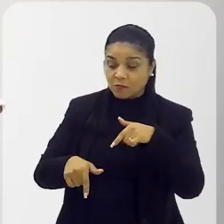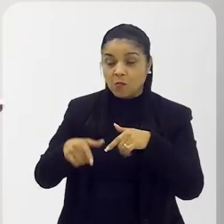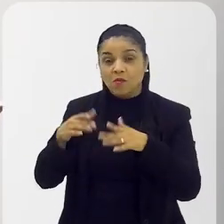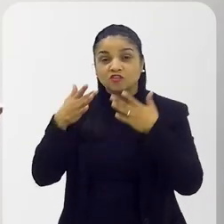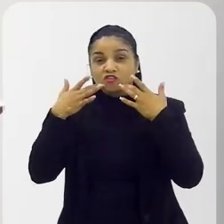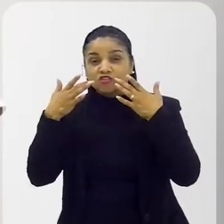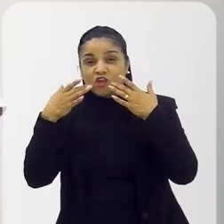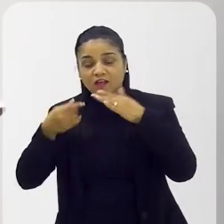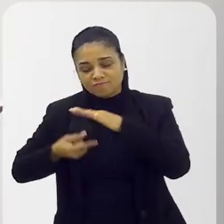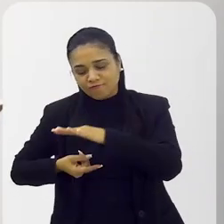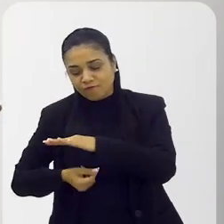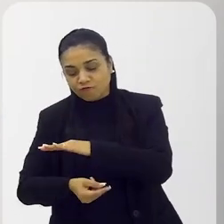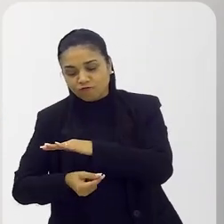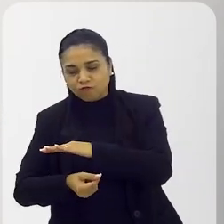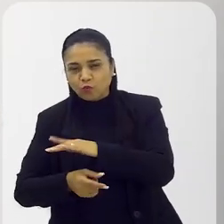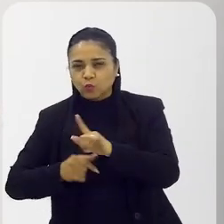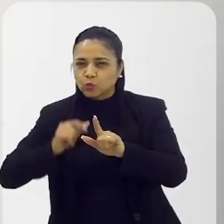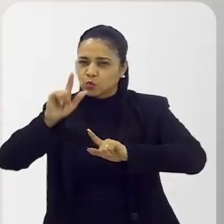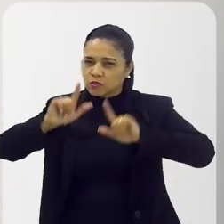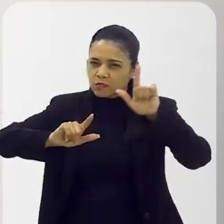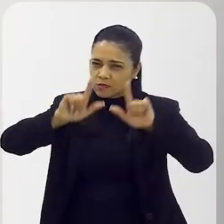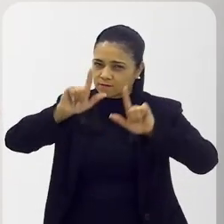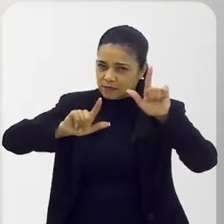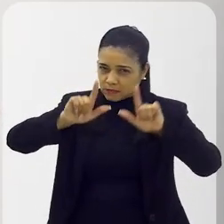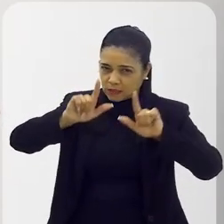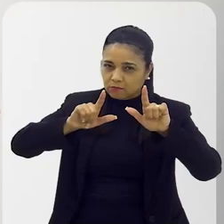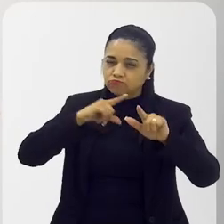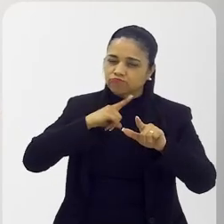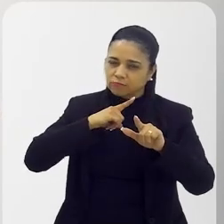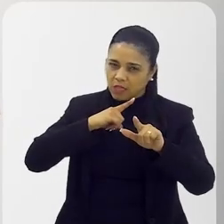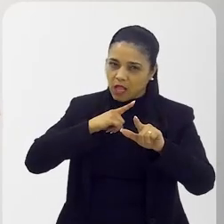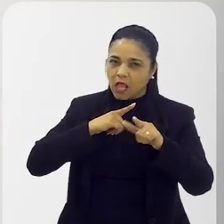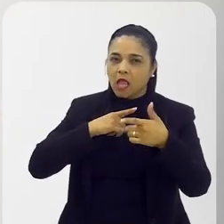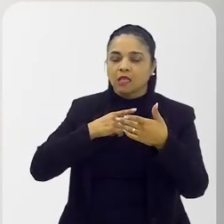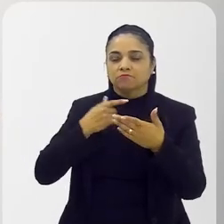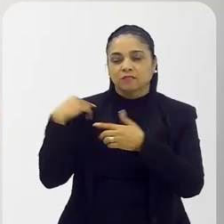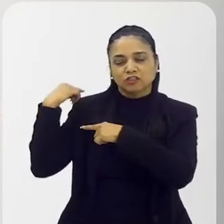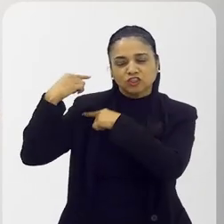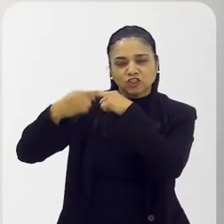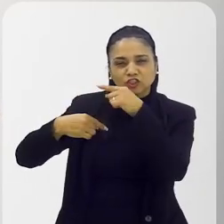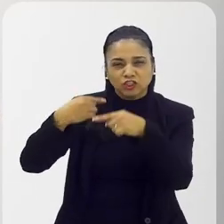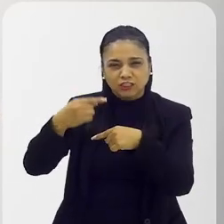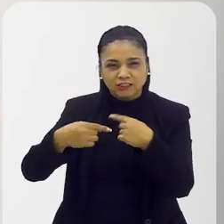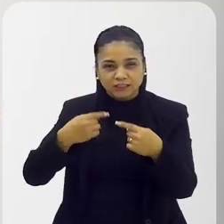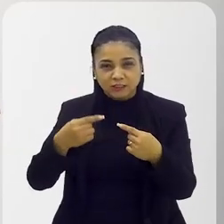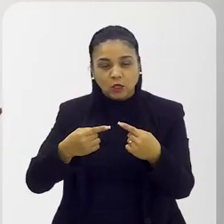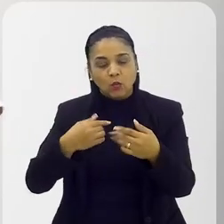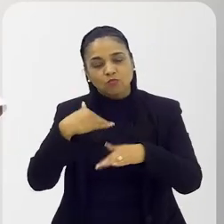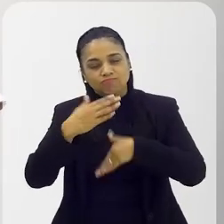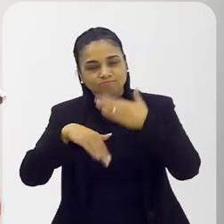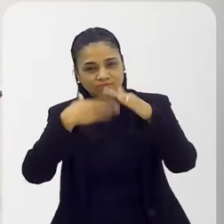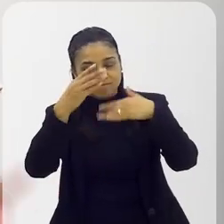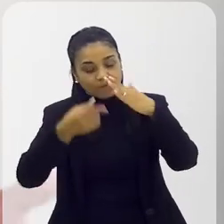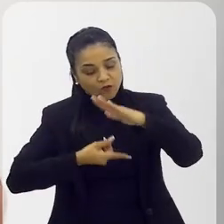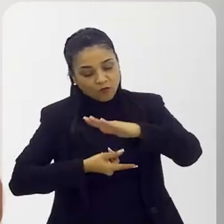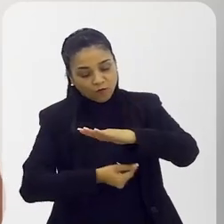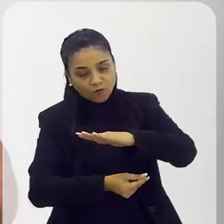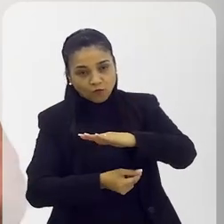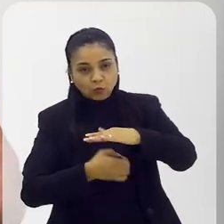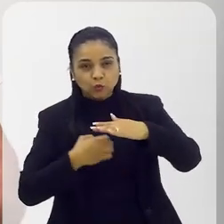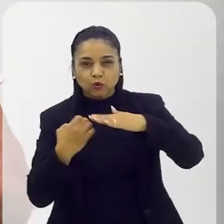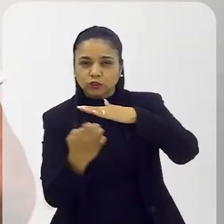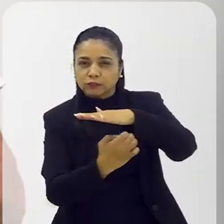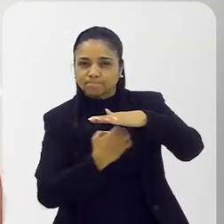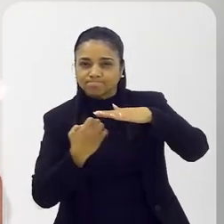brasileiro foi muito esperto, foi muito sagaz, uma certa geração, que desenvolveu o